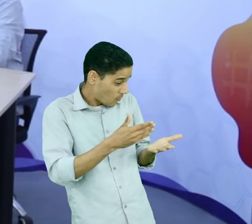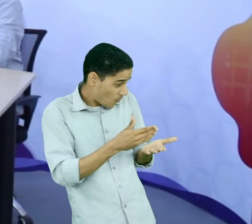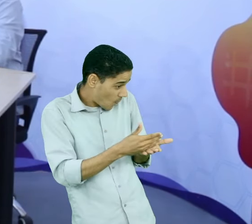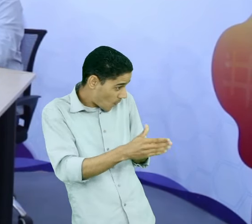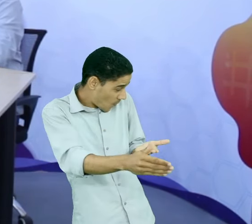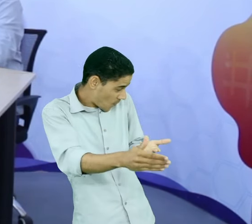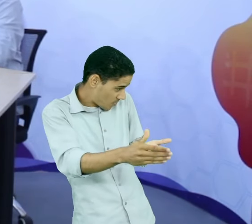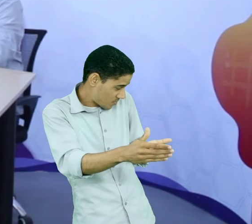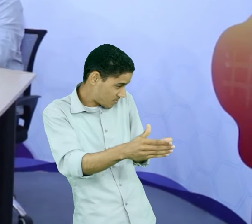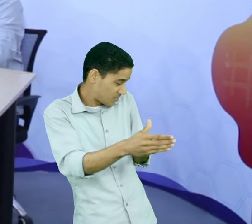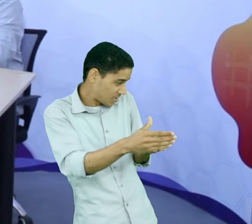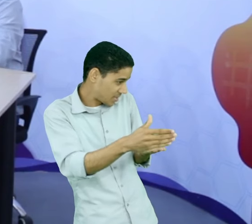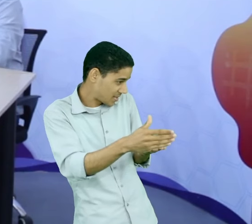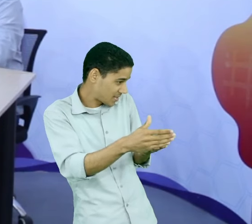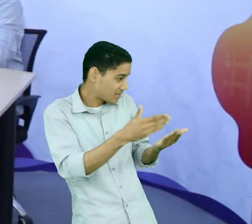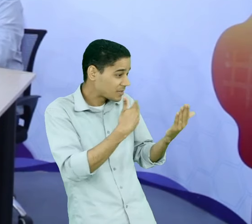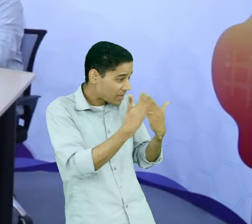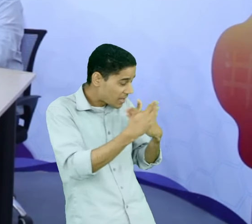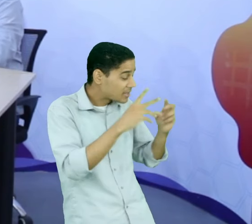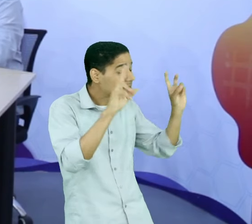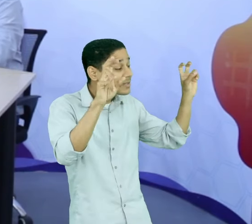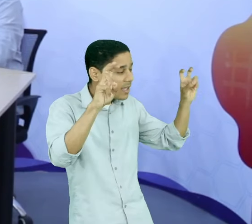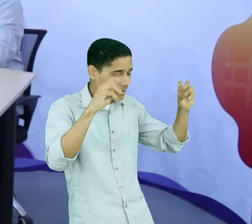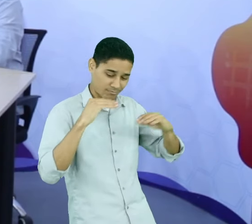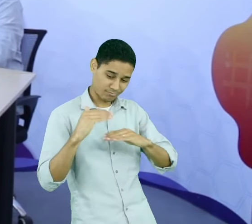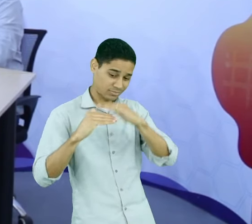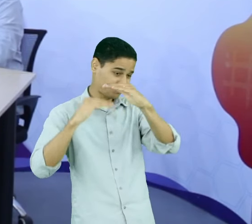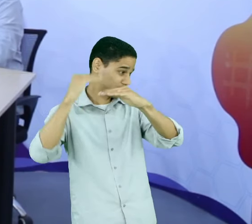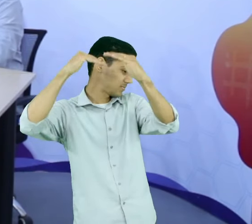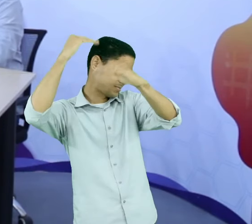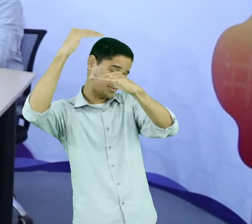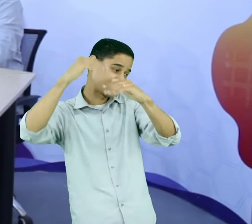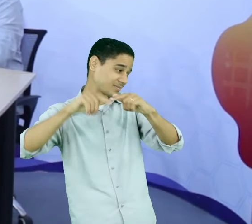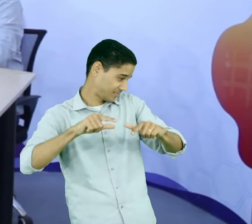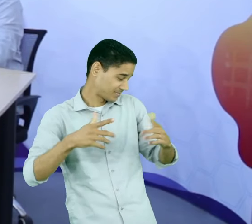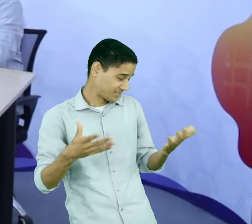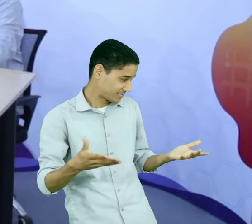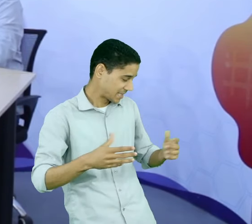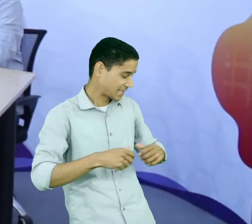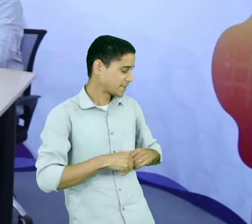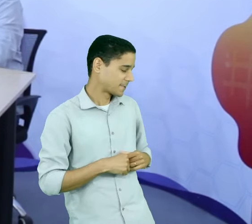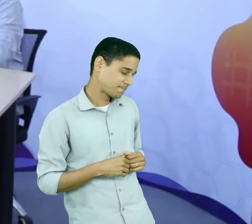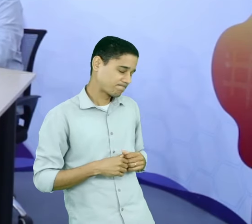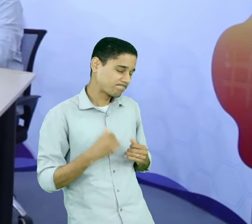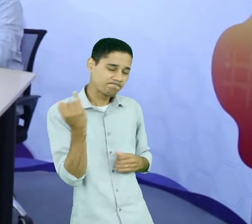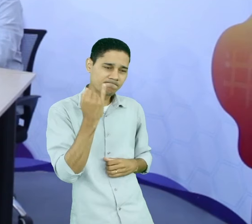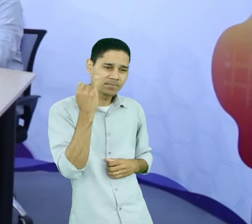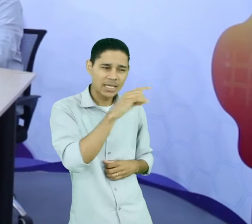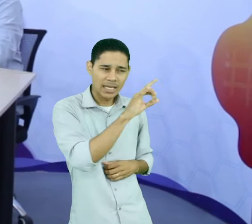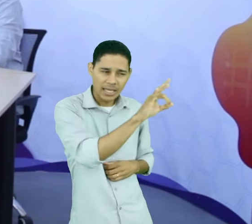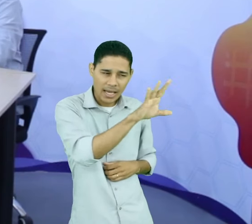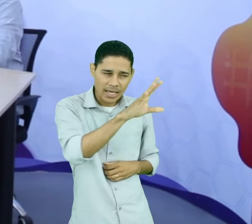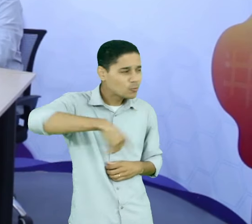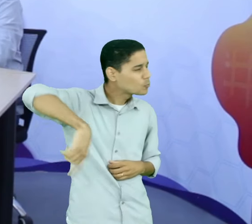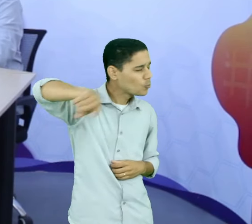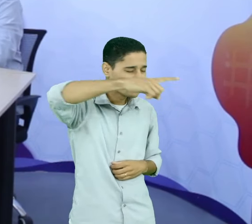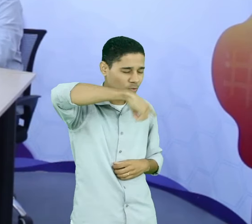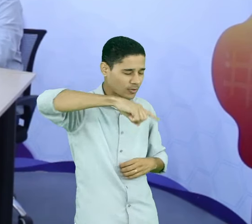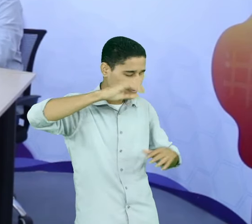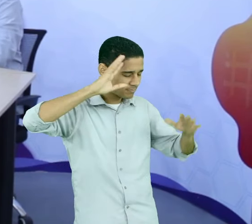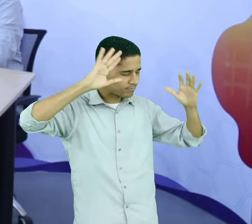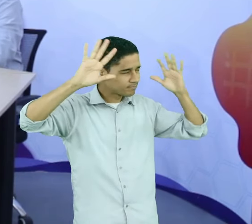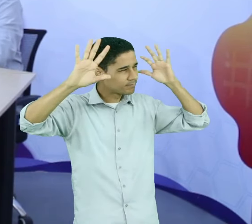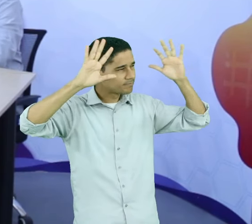conversa, do nosso diálogo. E é importante que todos reflitamos sobre quais as